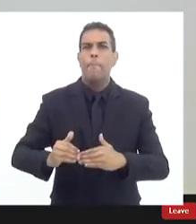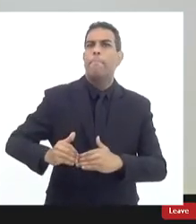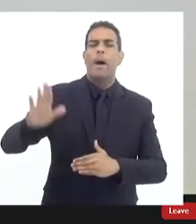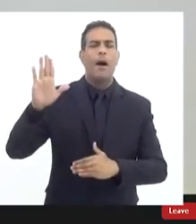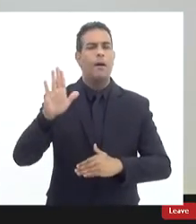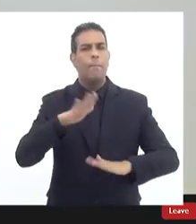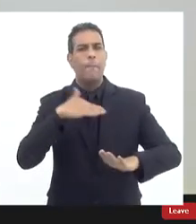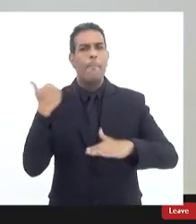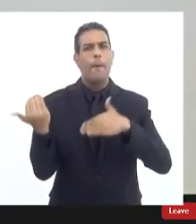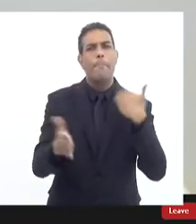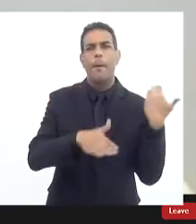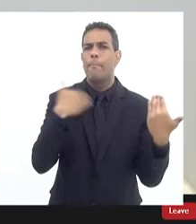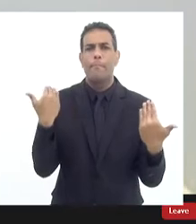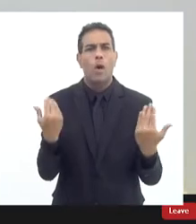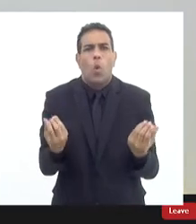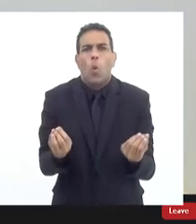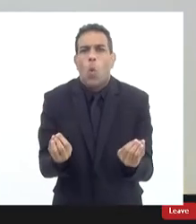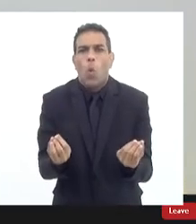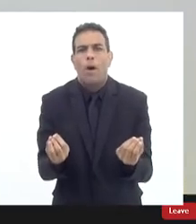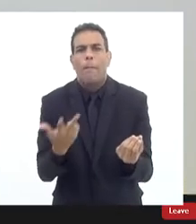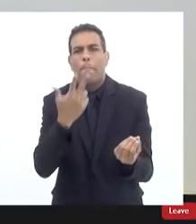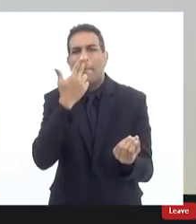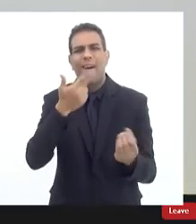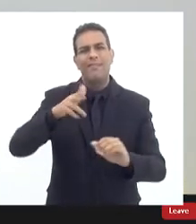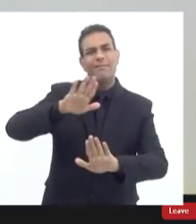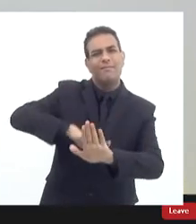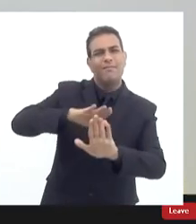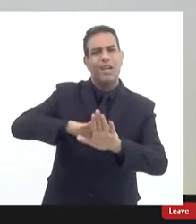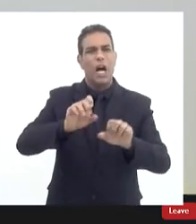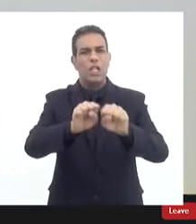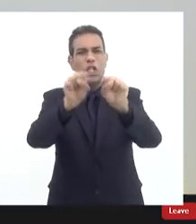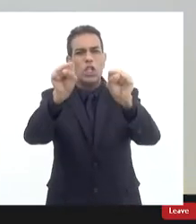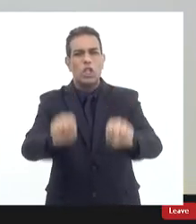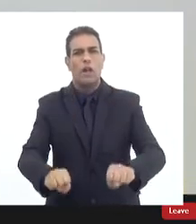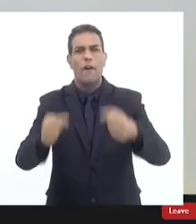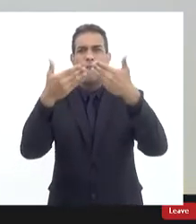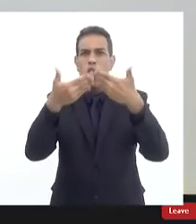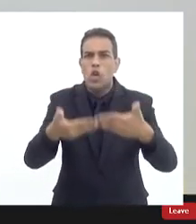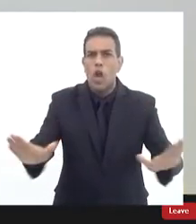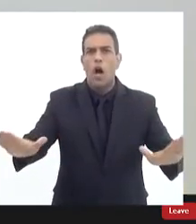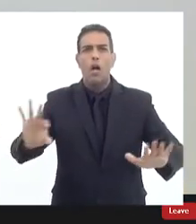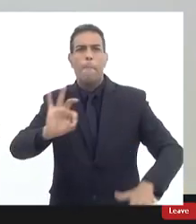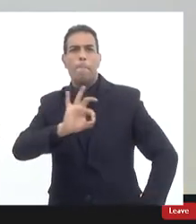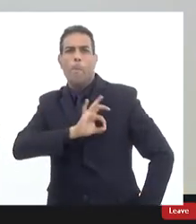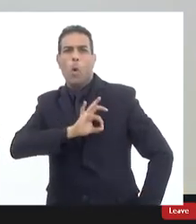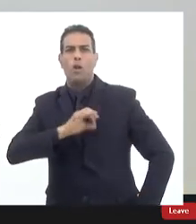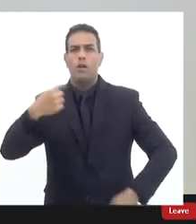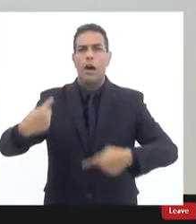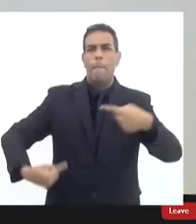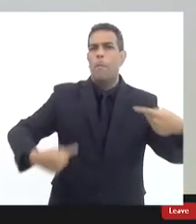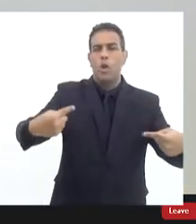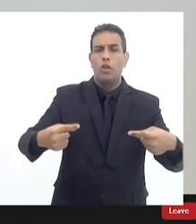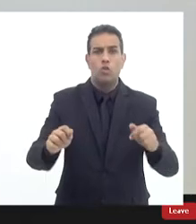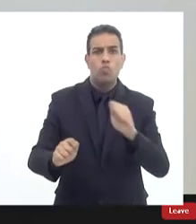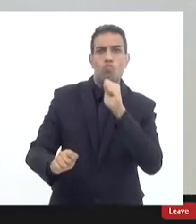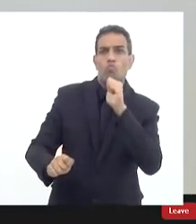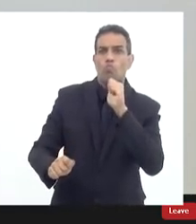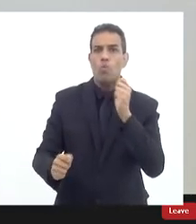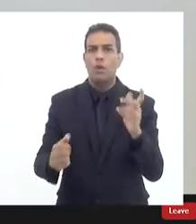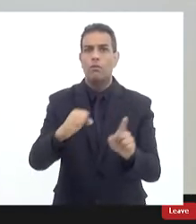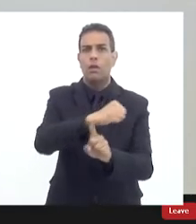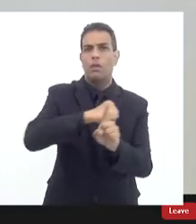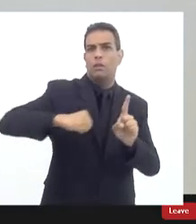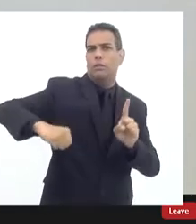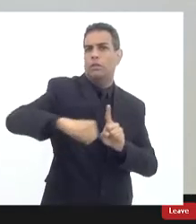morte sem o aperfeiçoamento e a transparência da política na interlocução com a sociedade civil ou seja